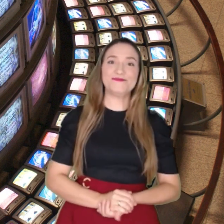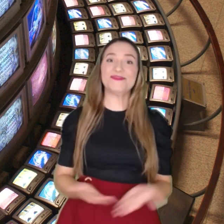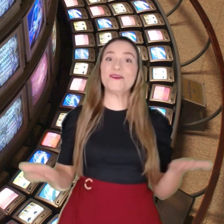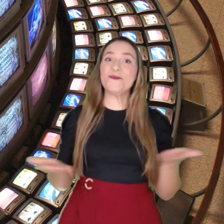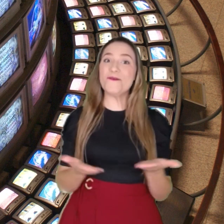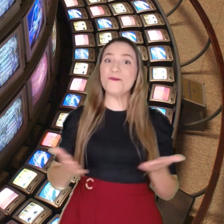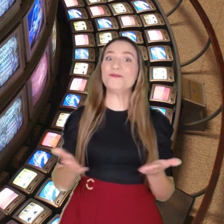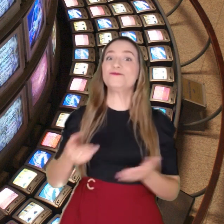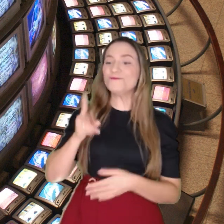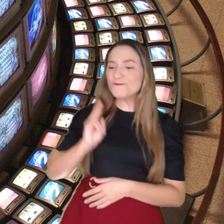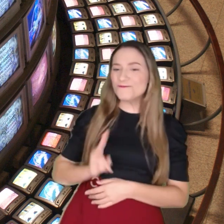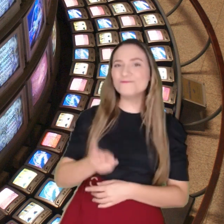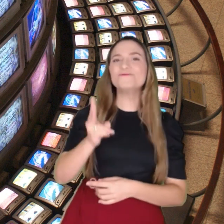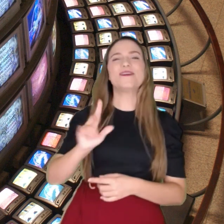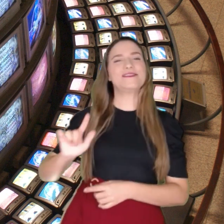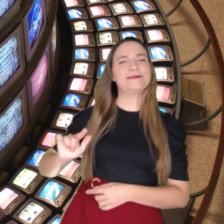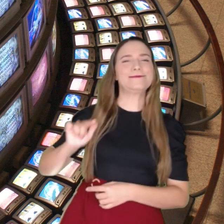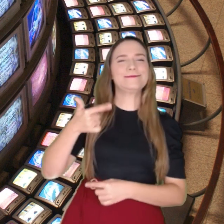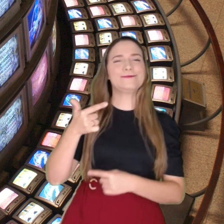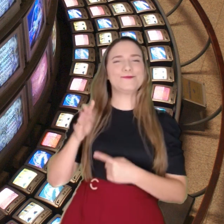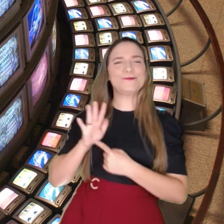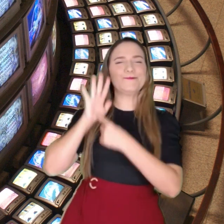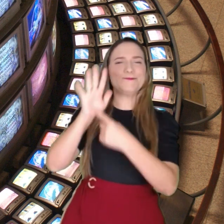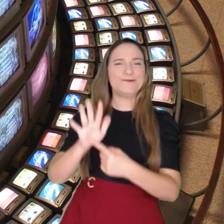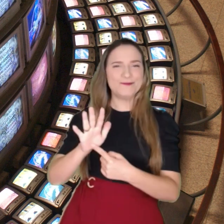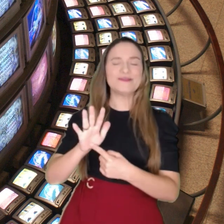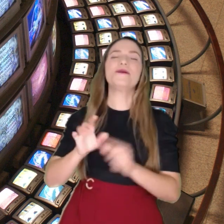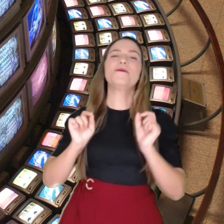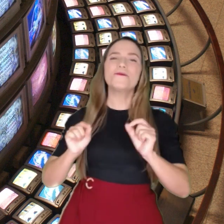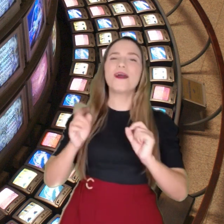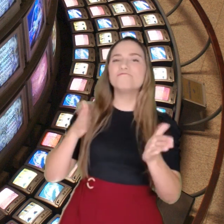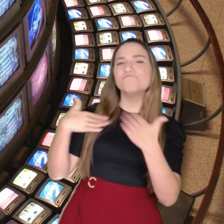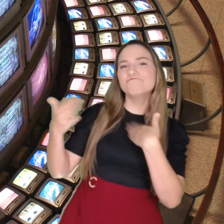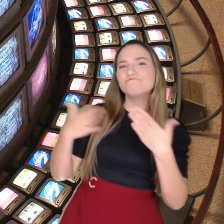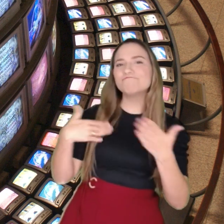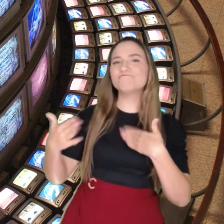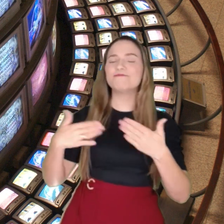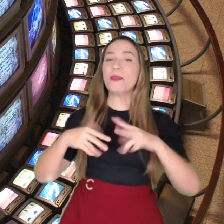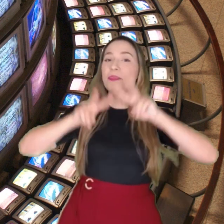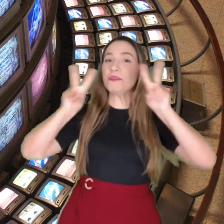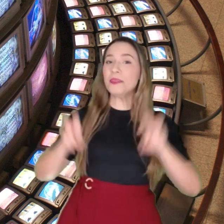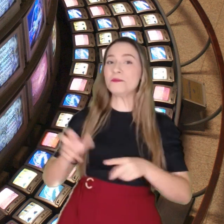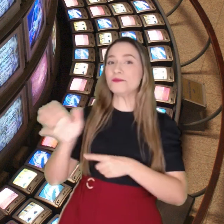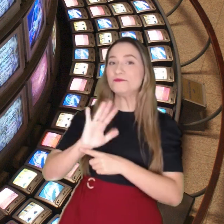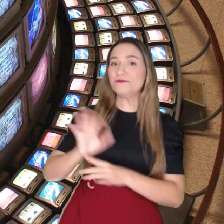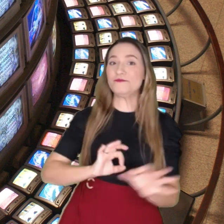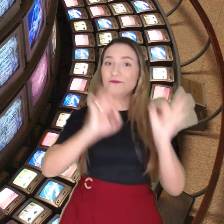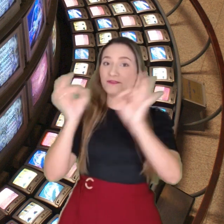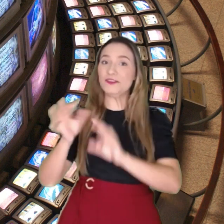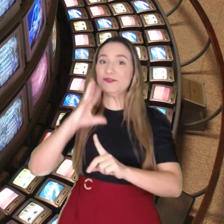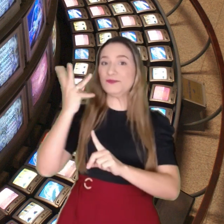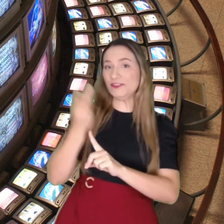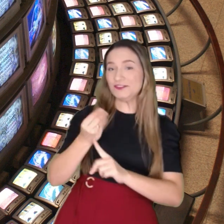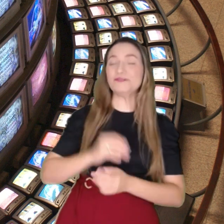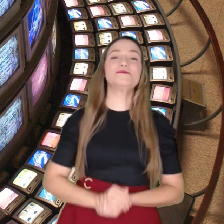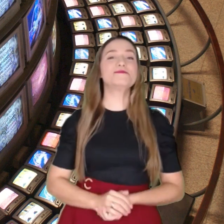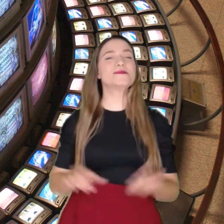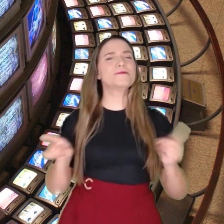Já no programa de hoje, nós vamos dar uma continuidade à nossa conversa sobre videoarte,